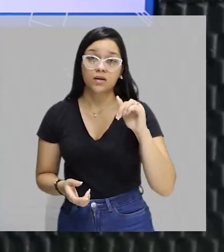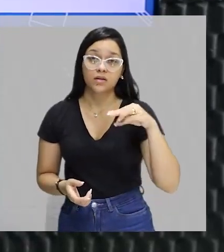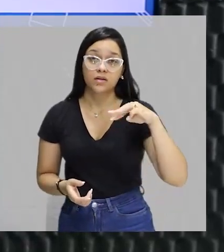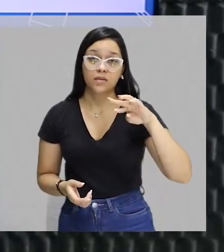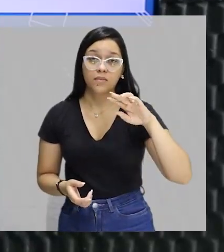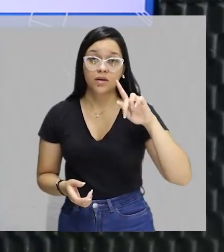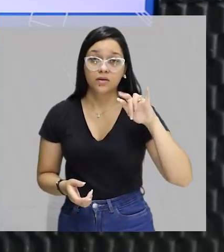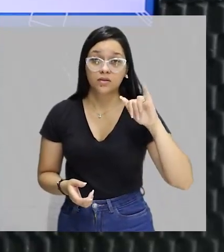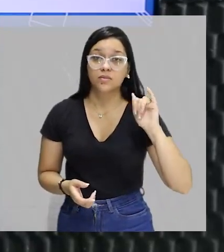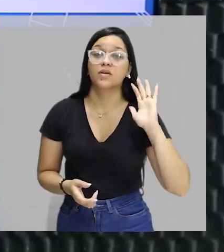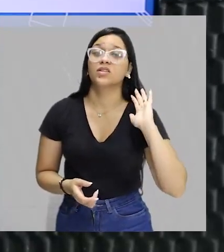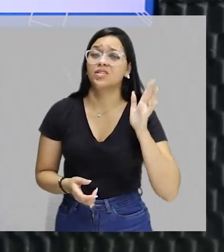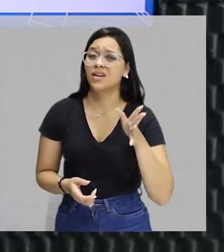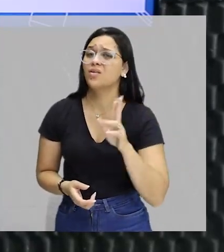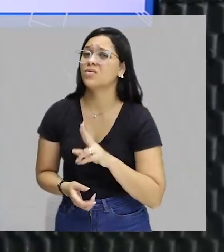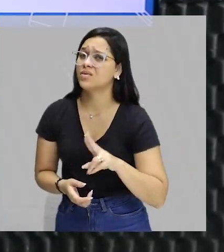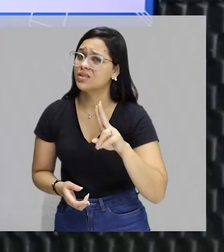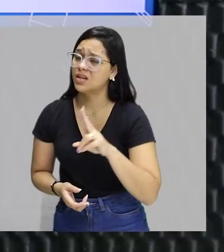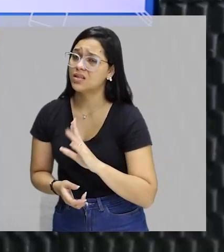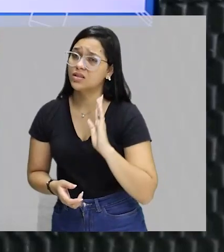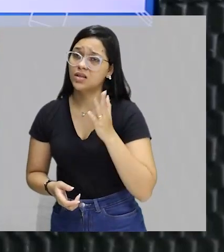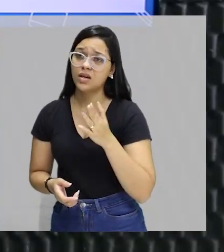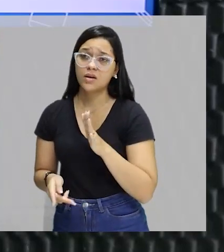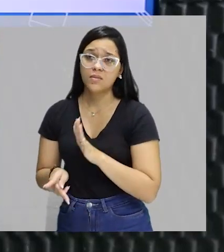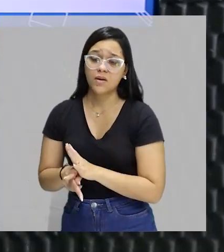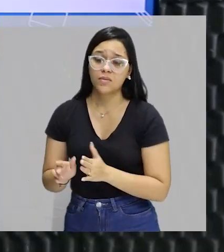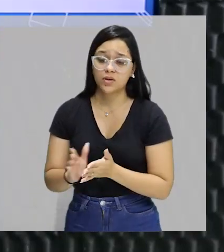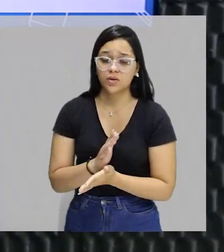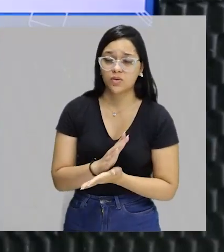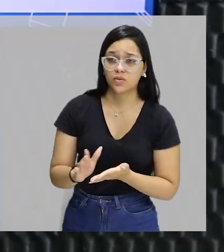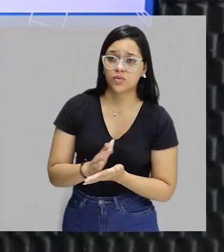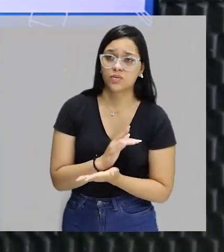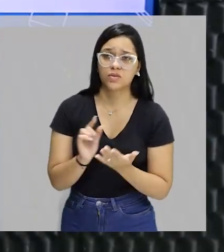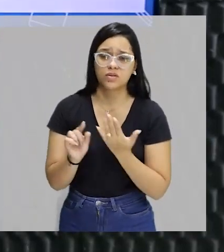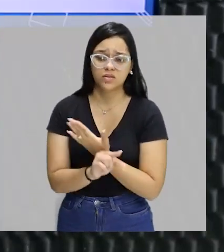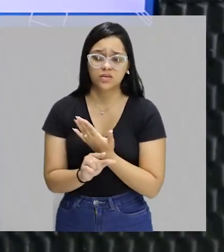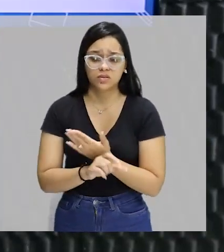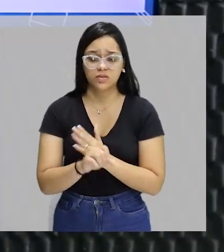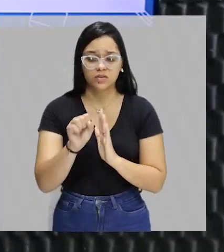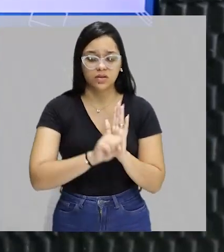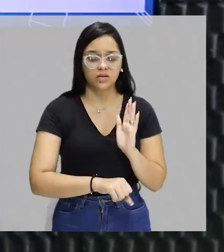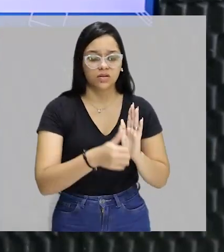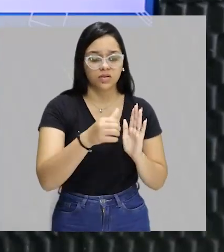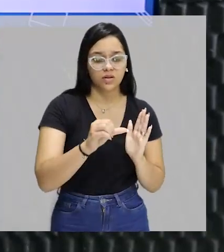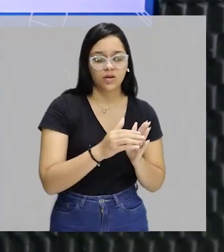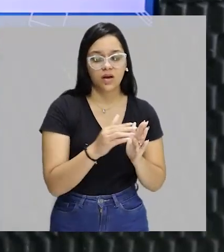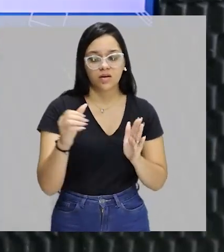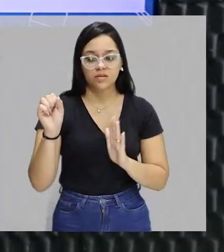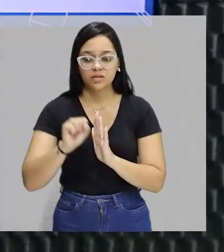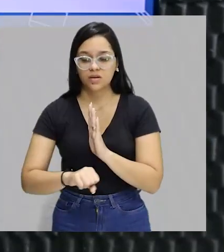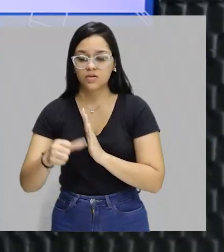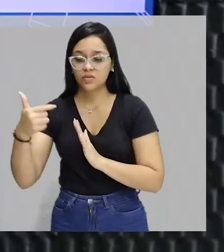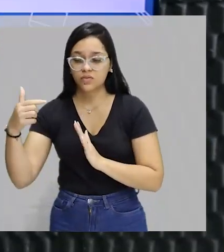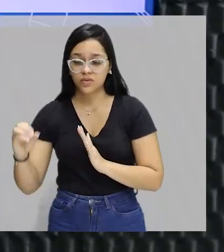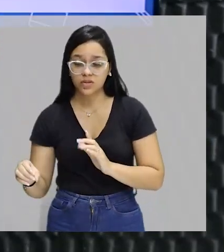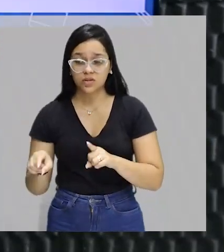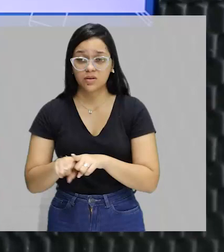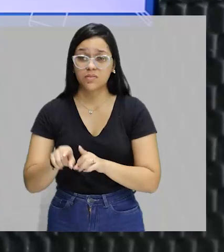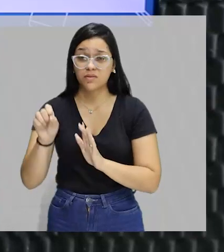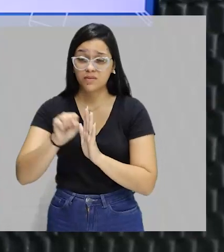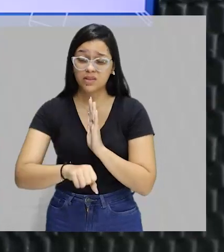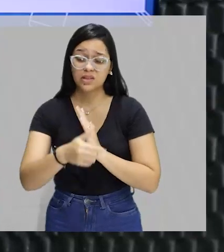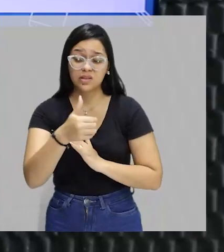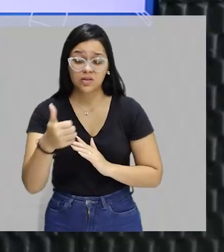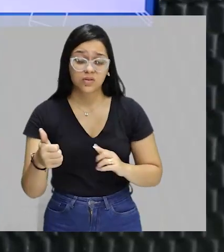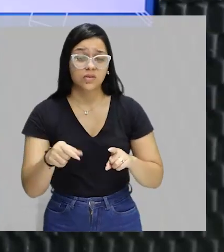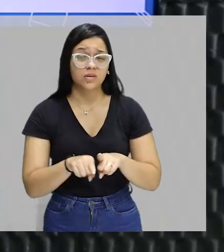foi utilizada na dramaturgia. É o caso, por exemplo, de alguns autores, tanto do século XIX quanto do século XX e do século XXI brasileiros,